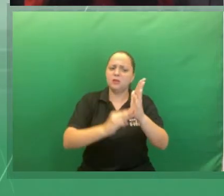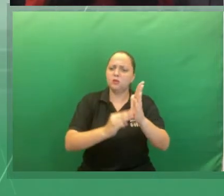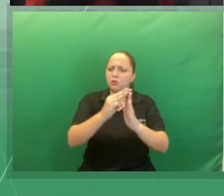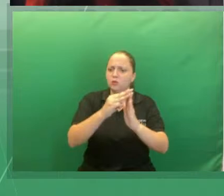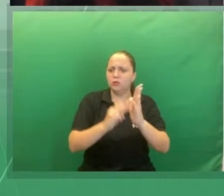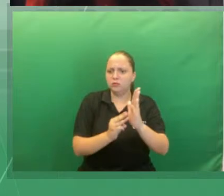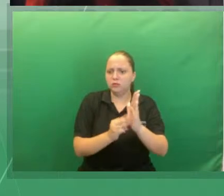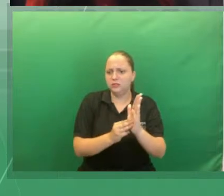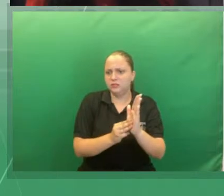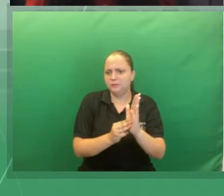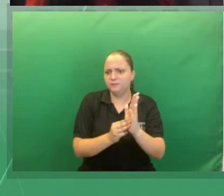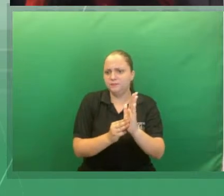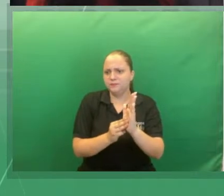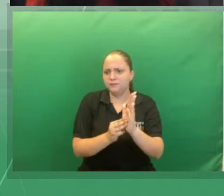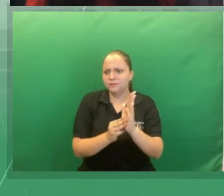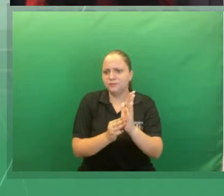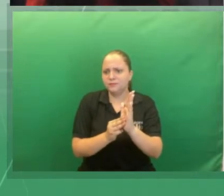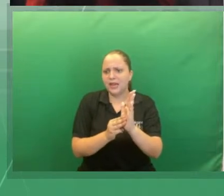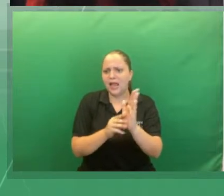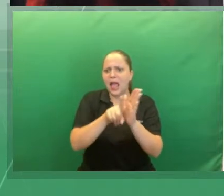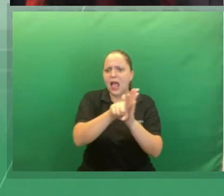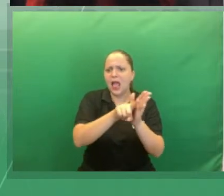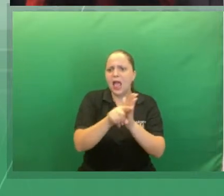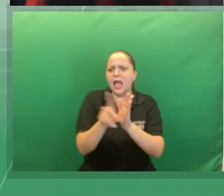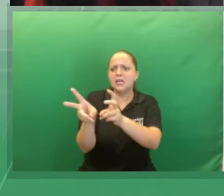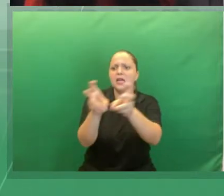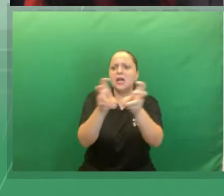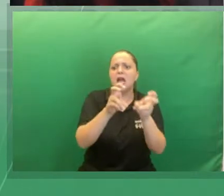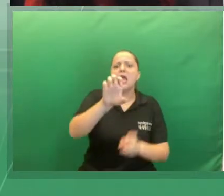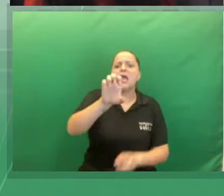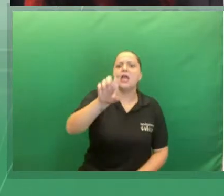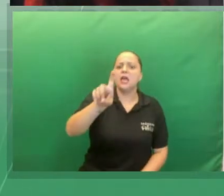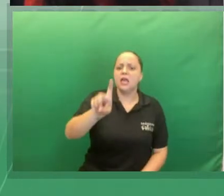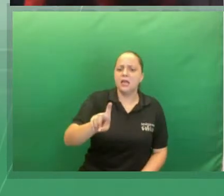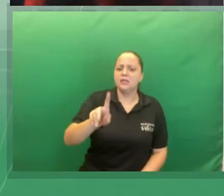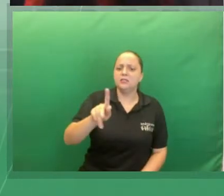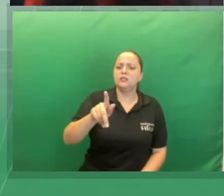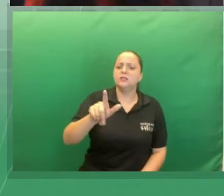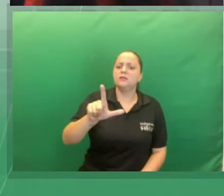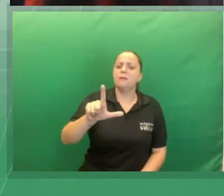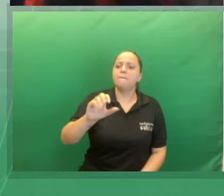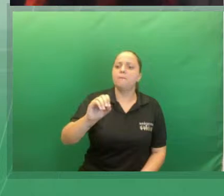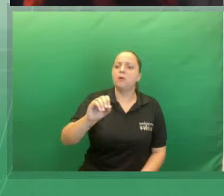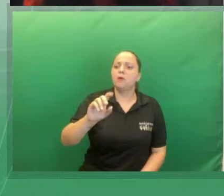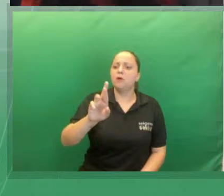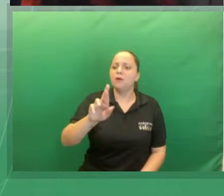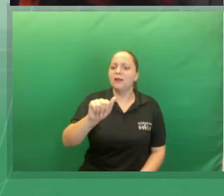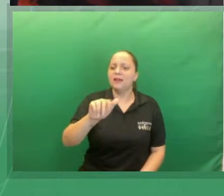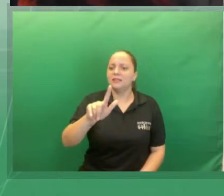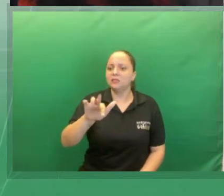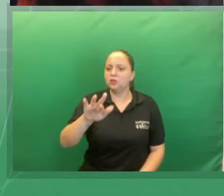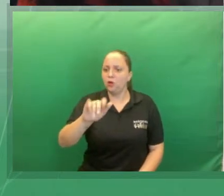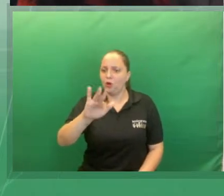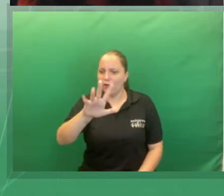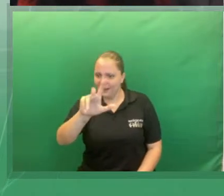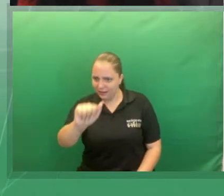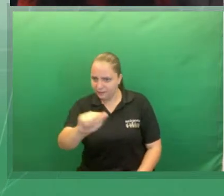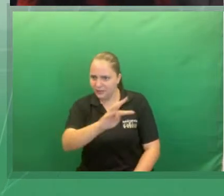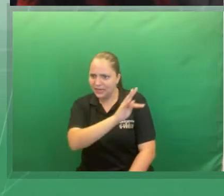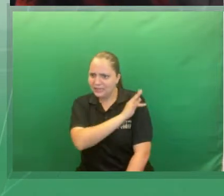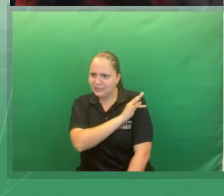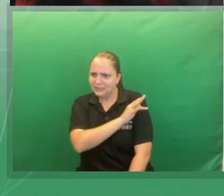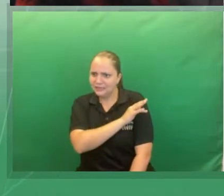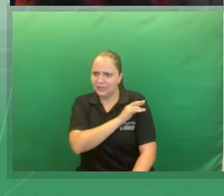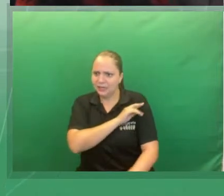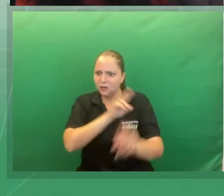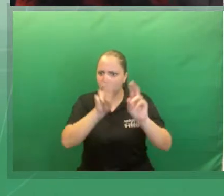procedimento, e a técnica que eu utilizei foi a análise interpretativa dos livros paradidáticos